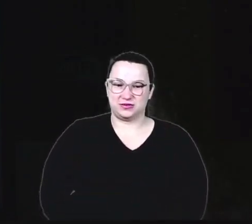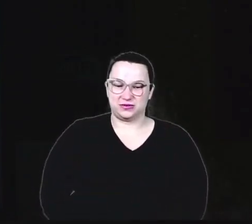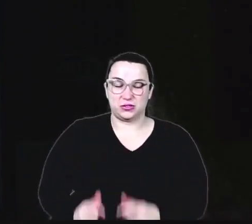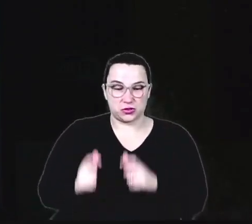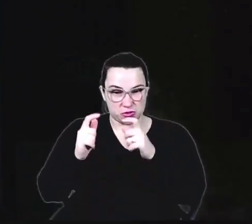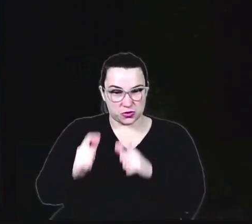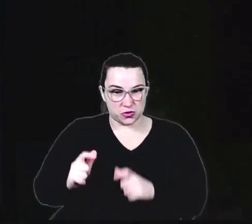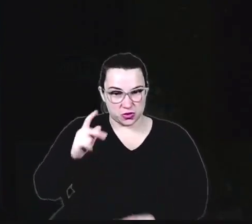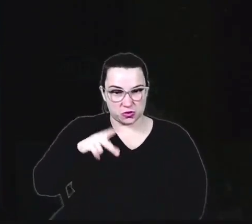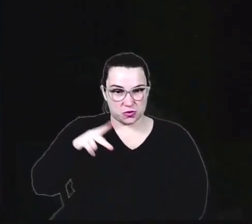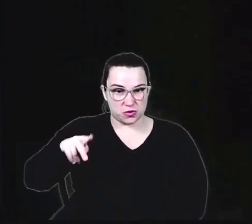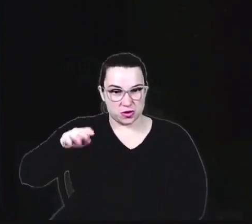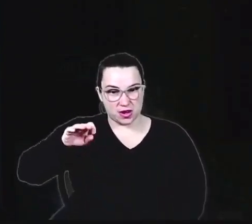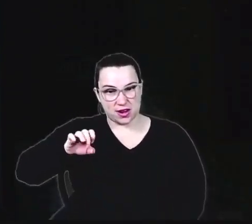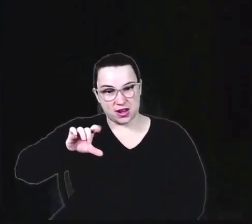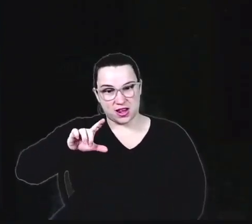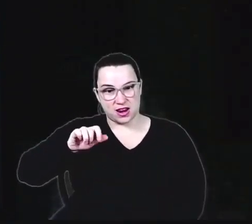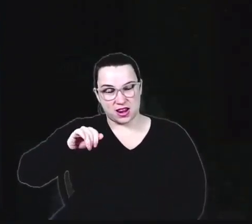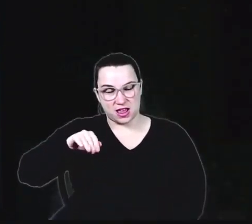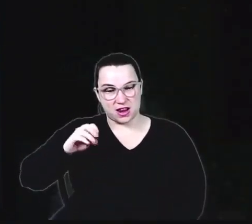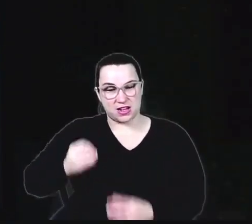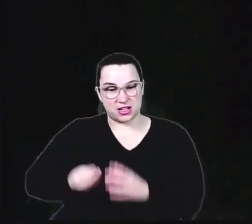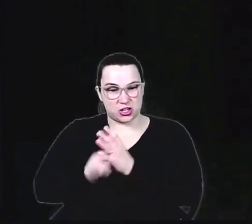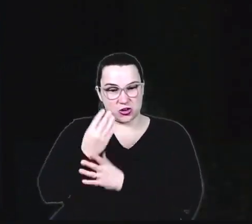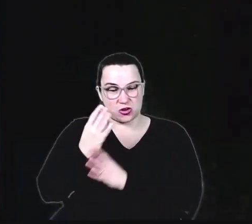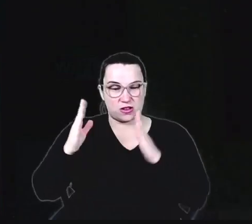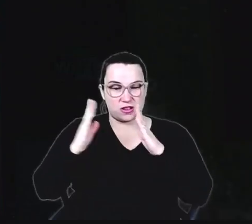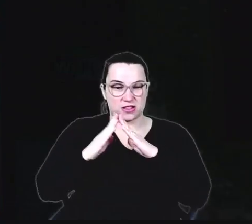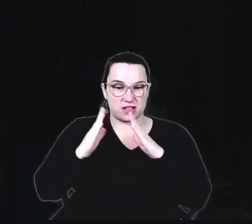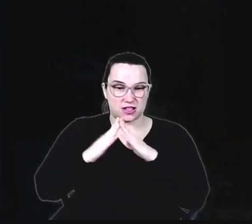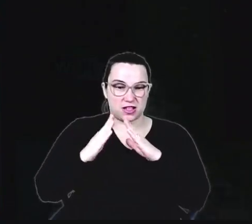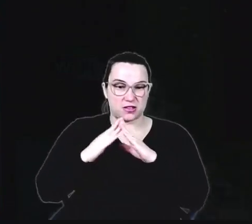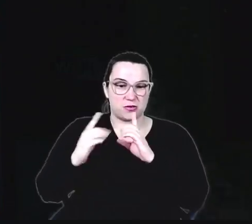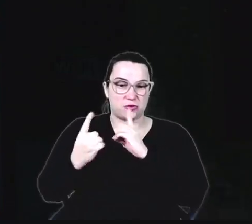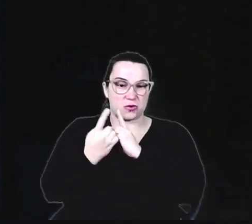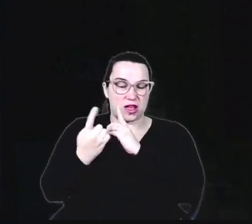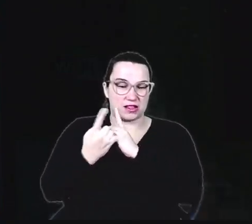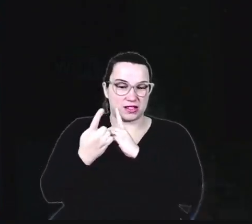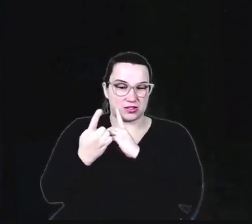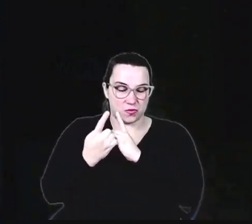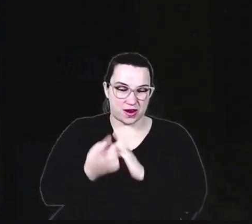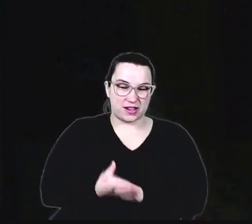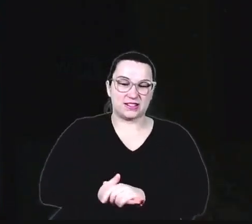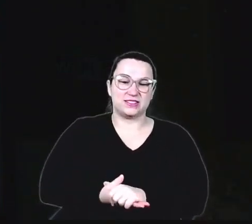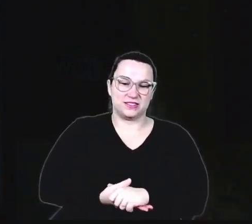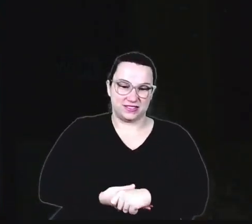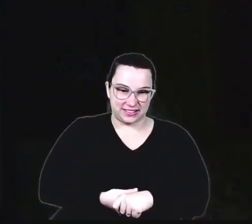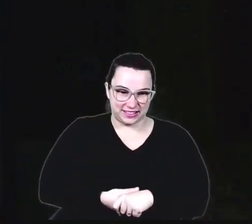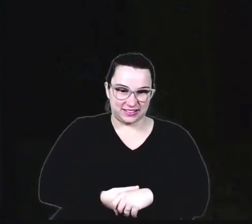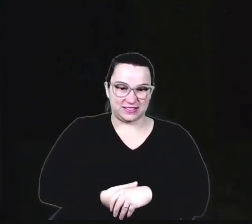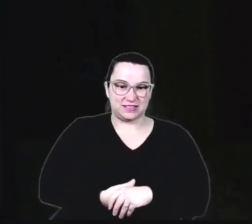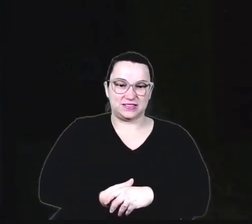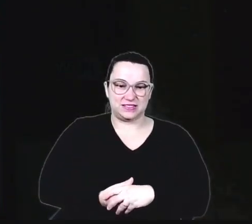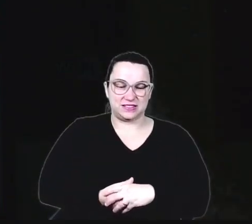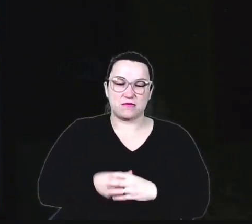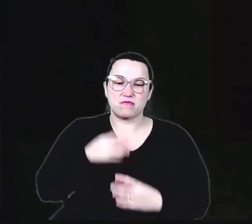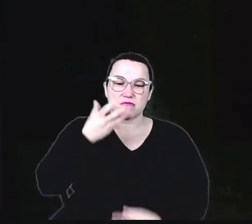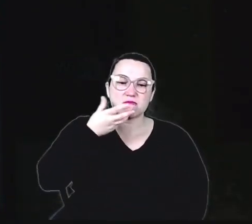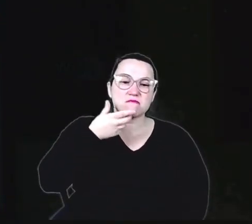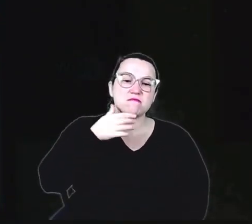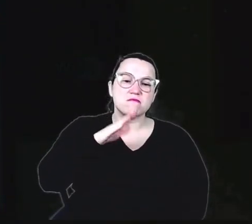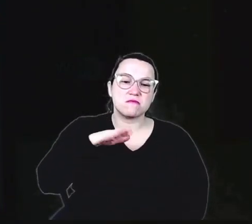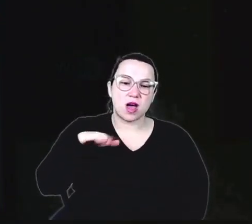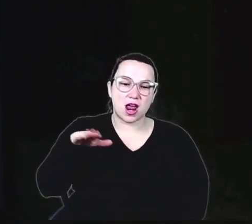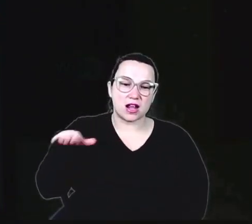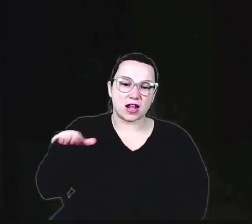prof. Elaine criou na casa dela para alguns atendimentos que ela faz para crianças com déficit de